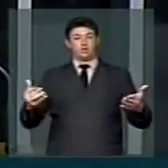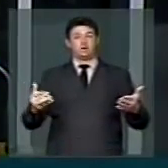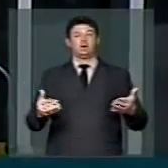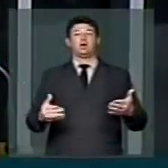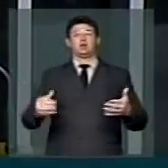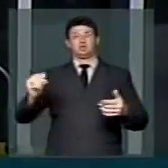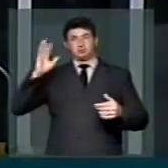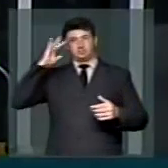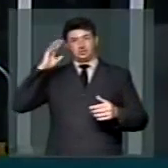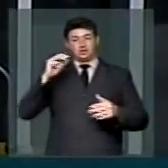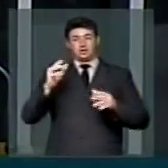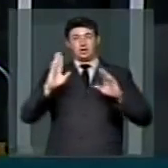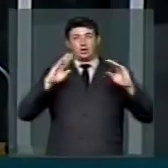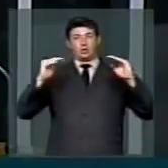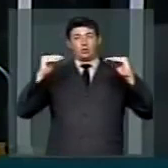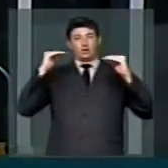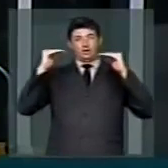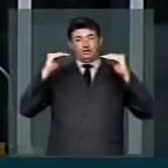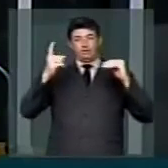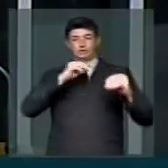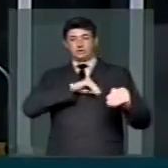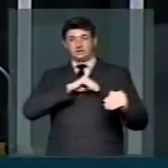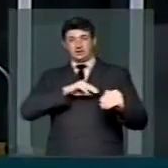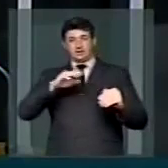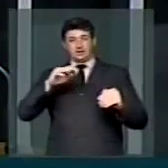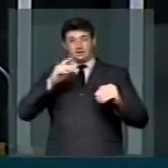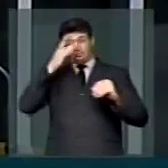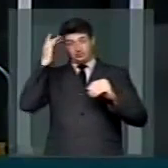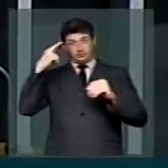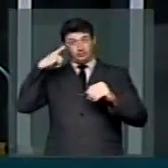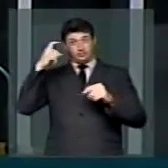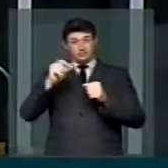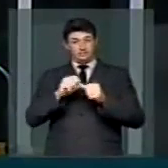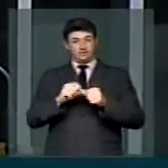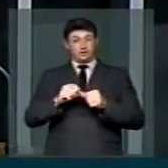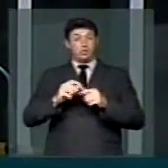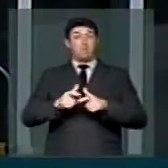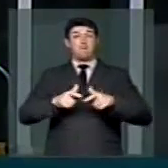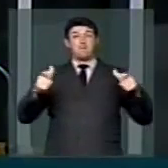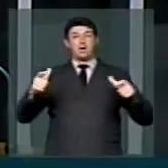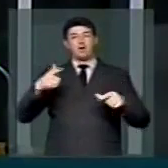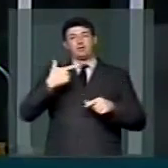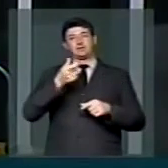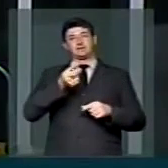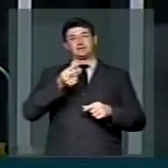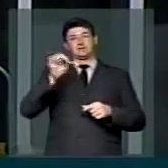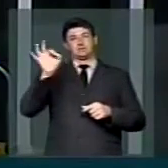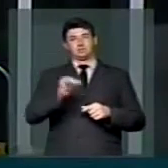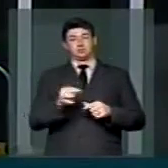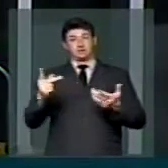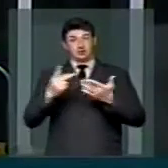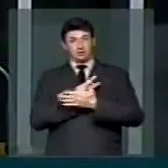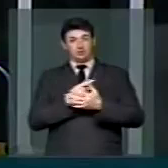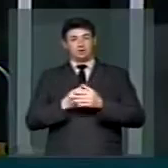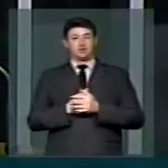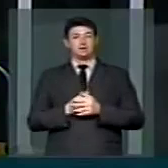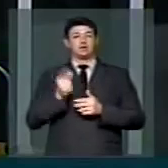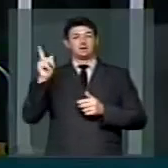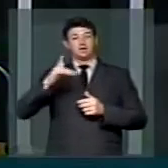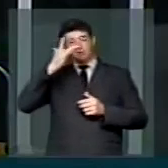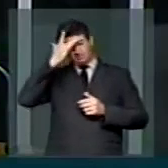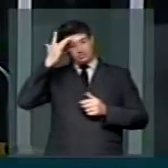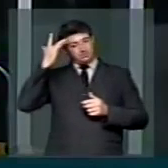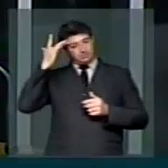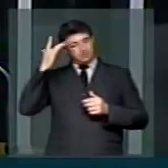faixa de renda das vítimas, o maior grupo com 26% de ocorrência são as